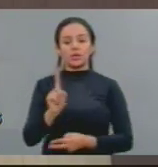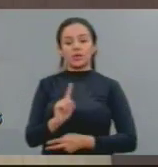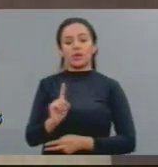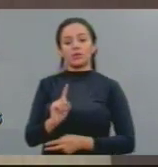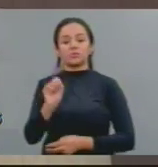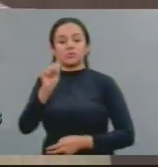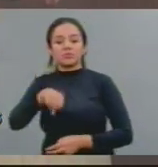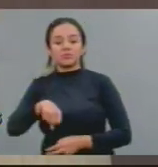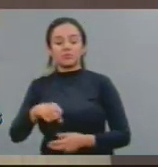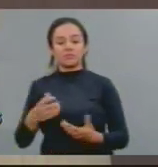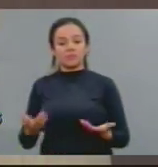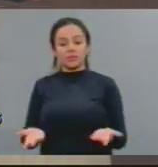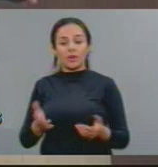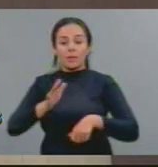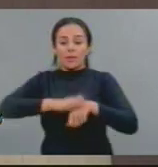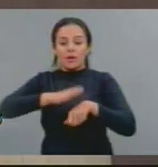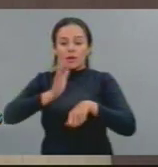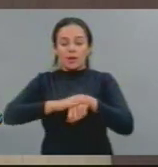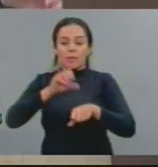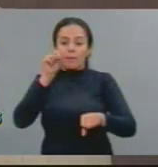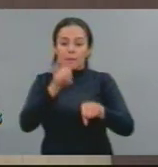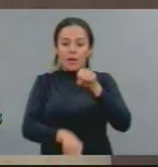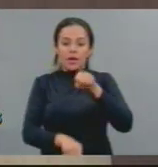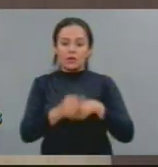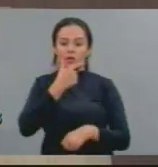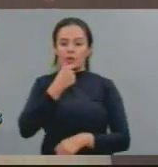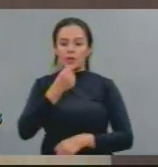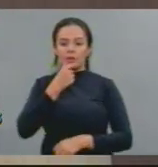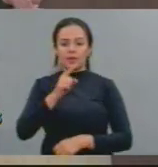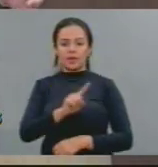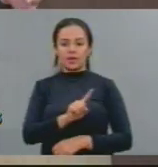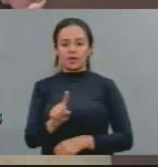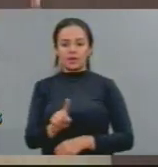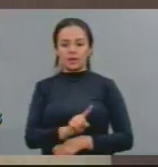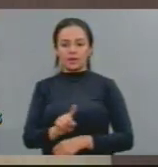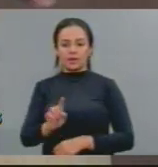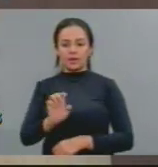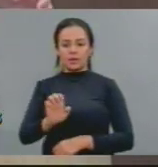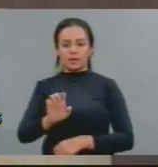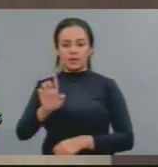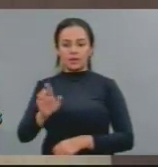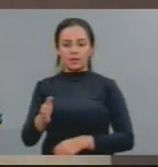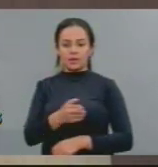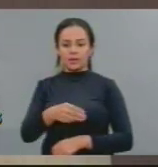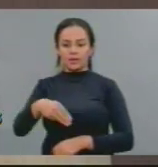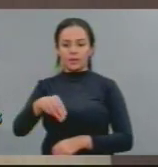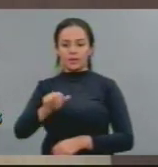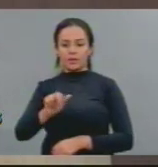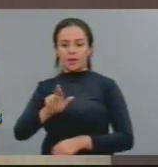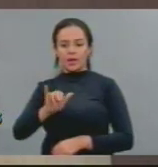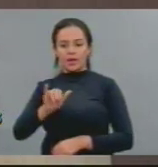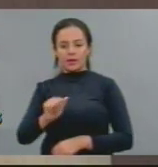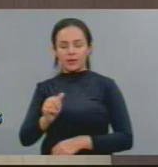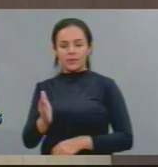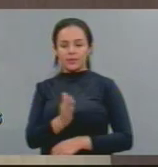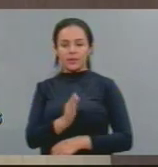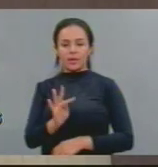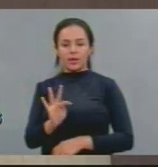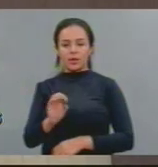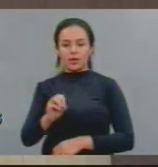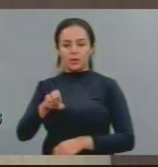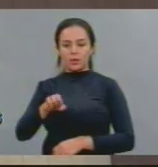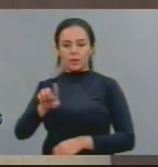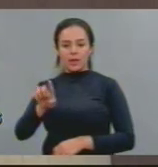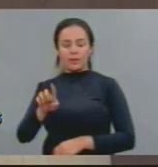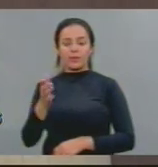vivos do assassinato de Zé Maria do Tomé, vítima de pistolagem, em abril